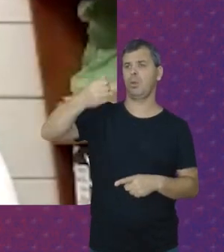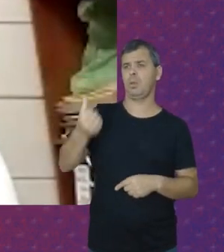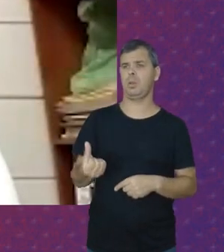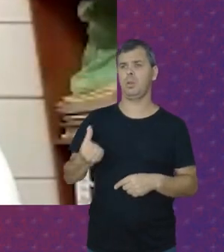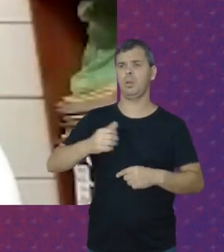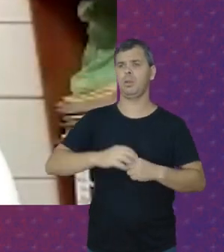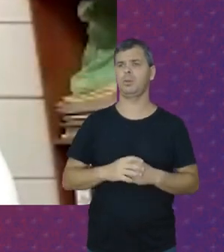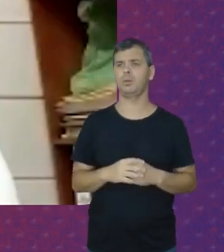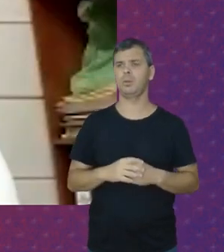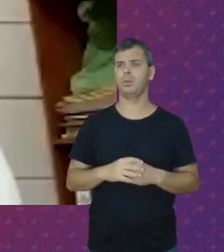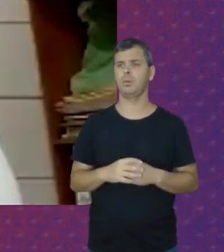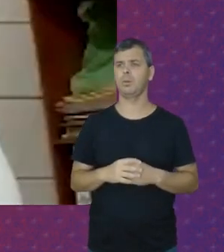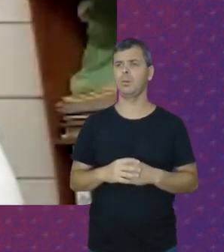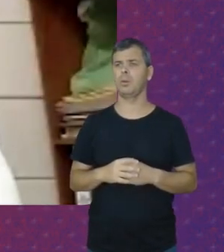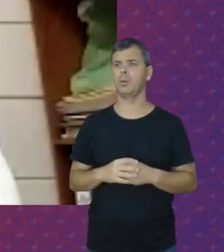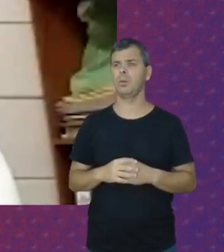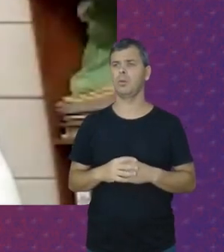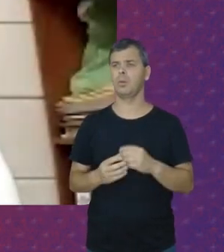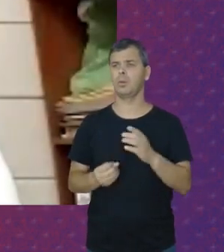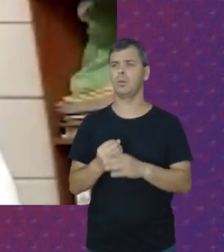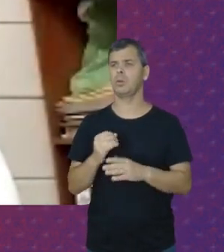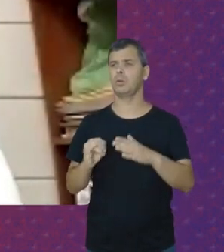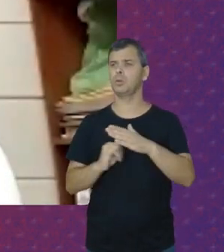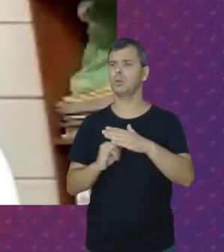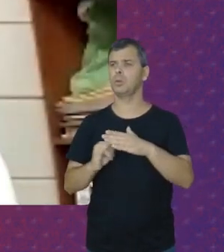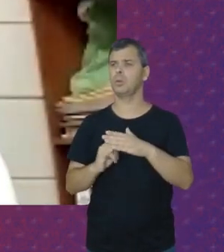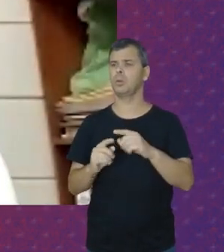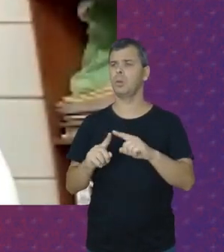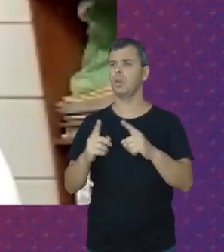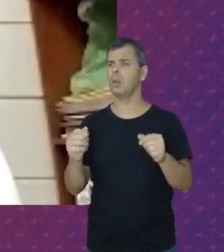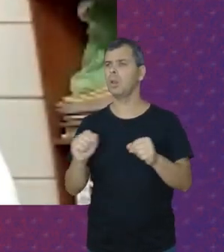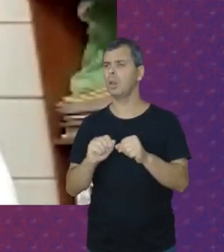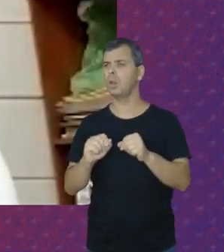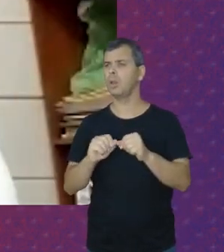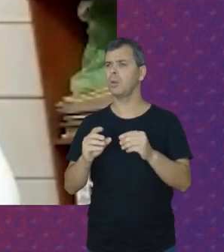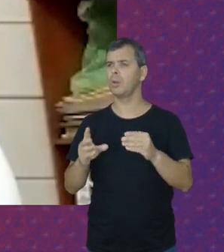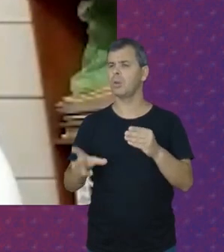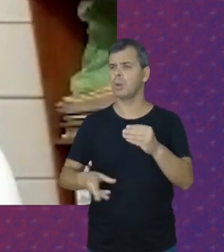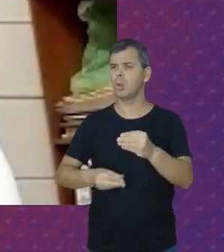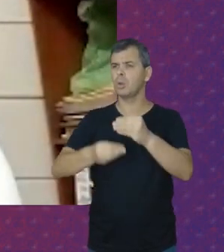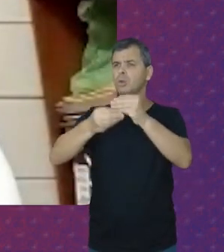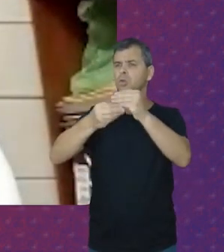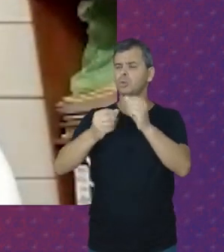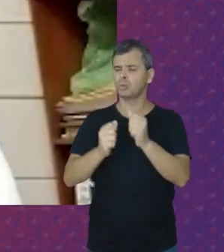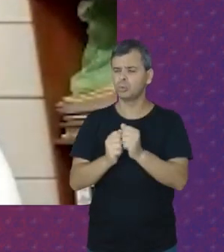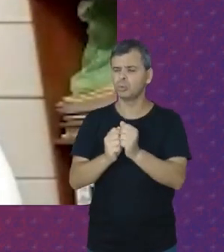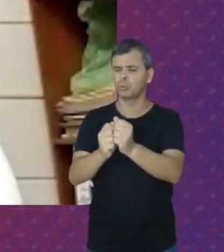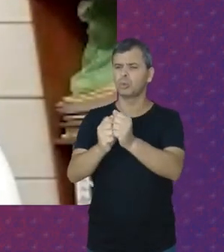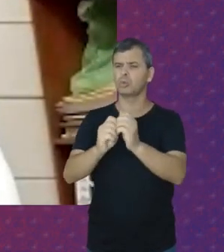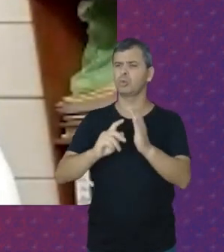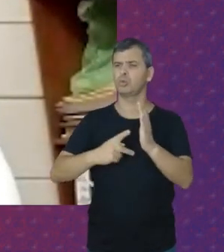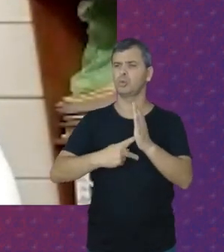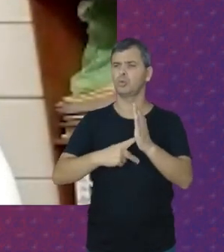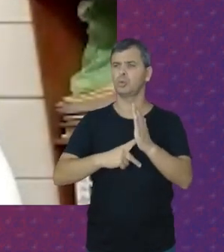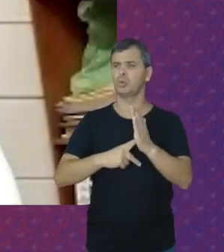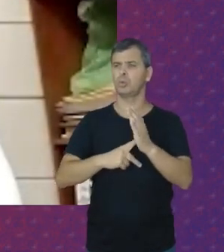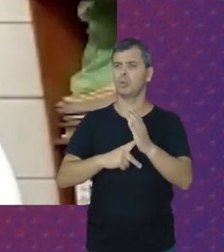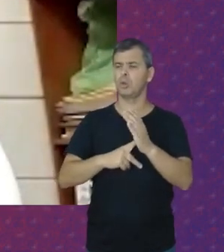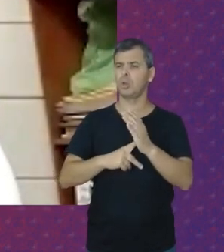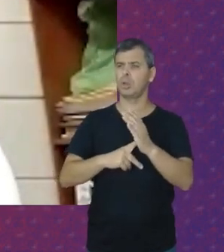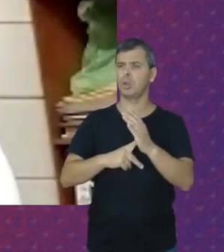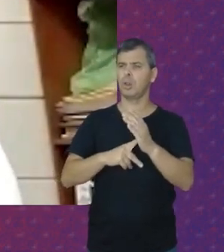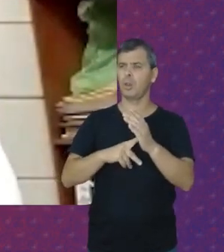A fundação Foi fundada Com o objetivo De agregar Todos os sindicatos E com isso Fortalecer a luta